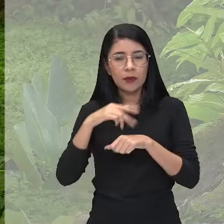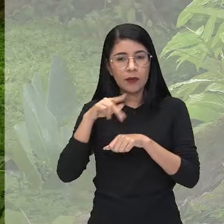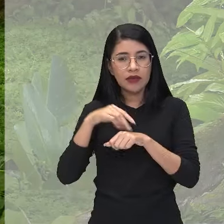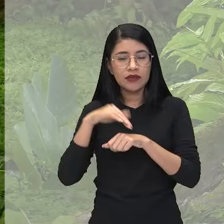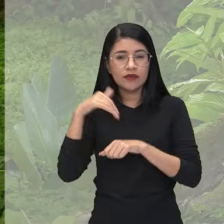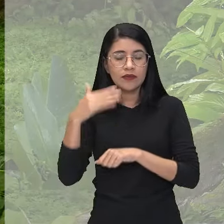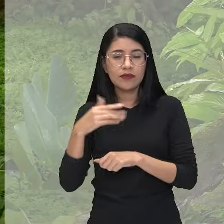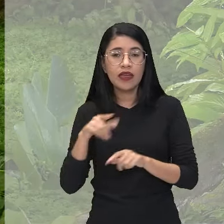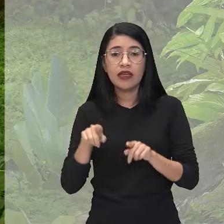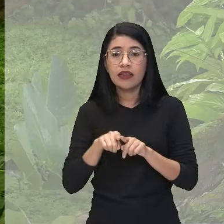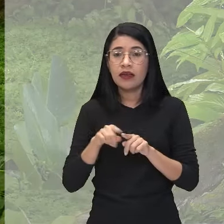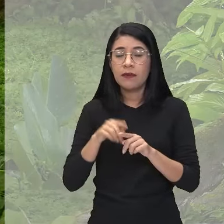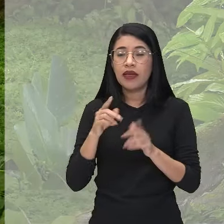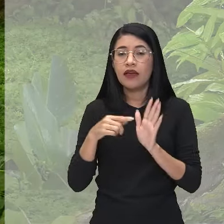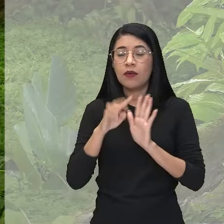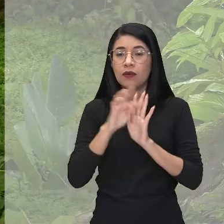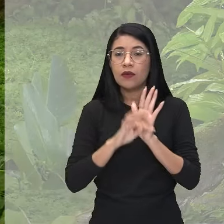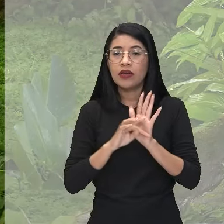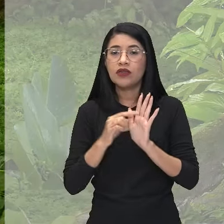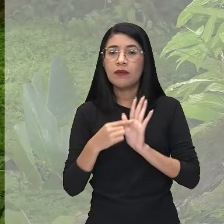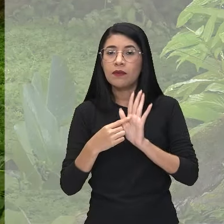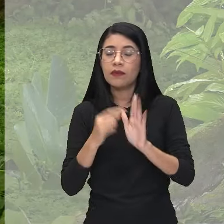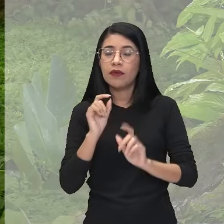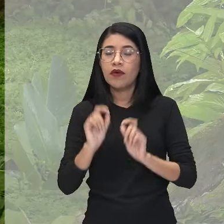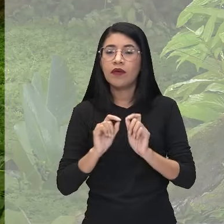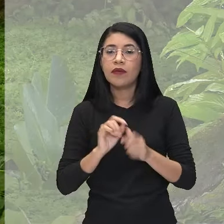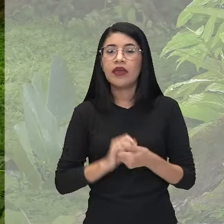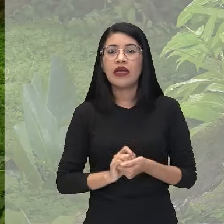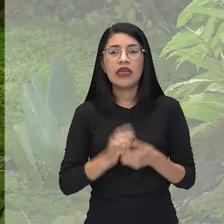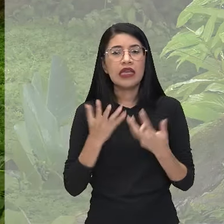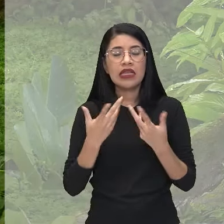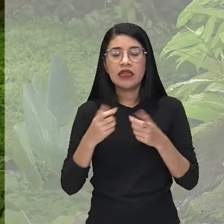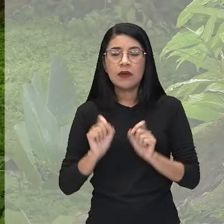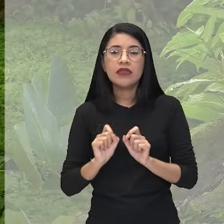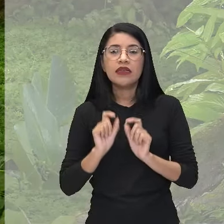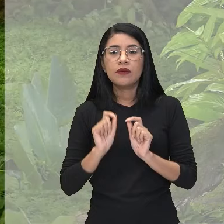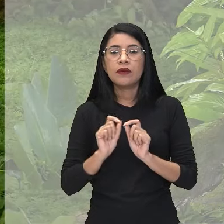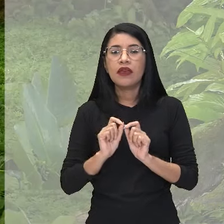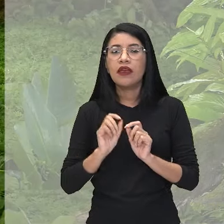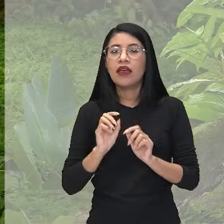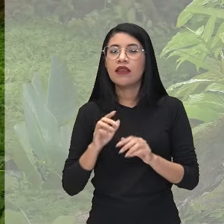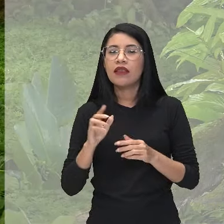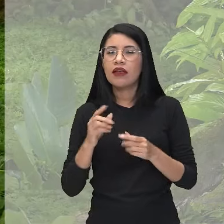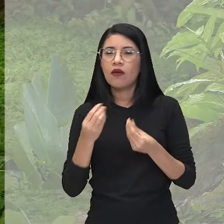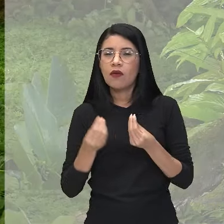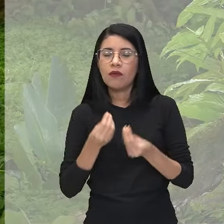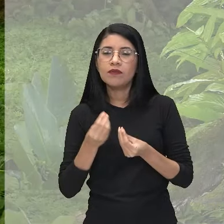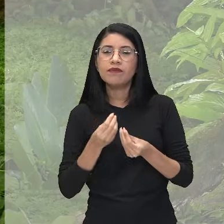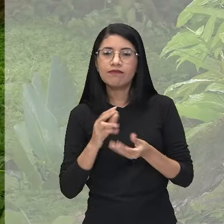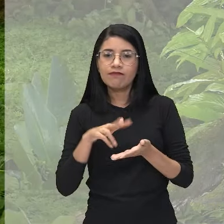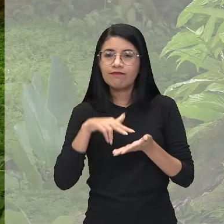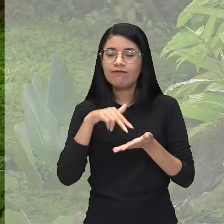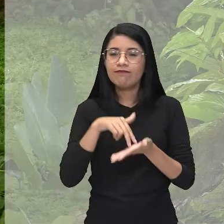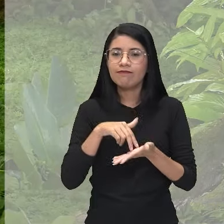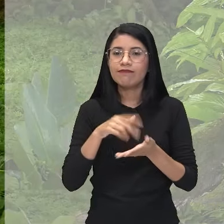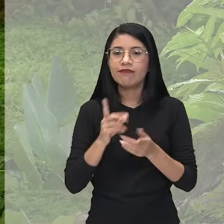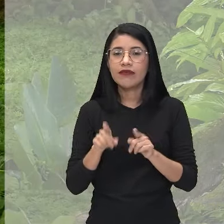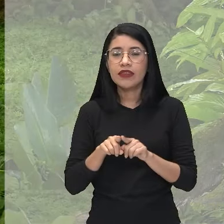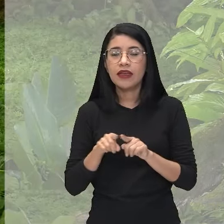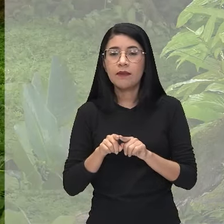aborda ainda o inconformismo humano diante do estabelecido, né? Dando